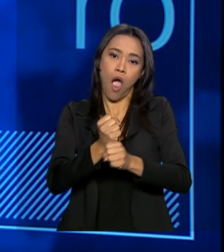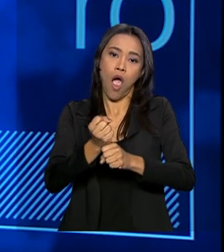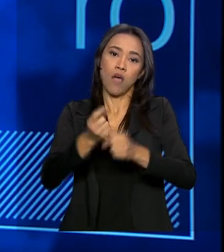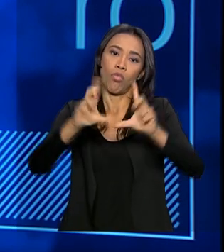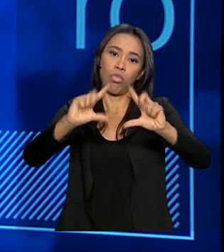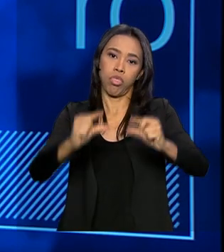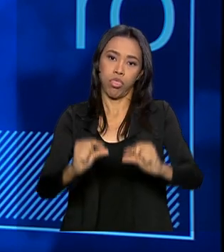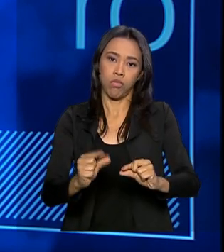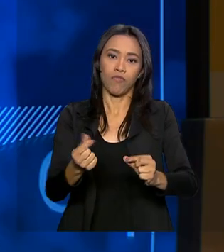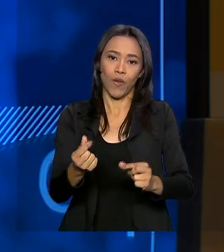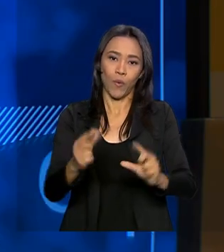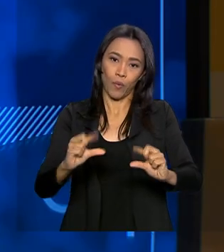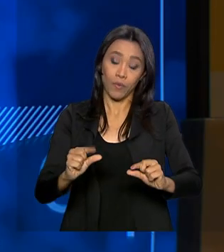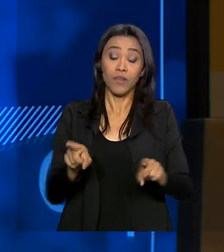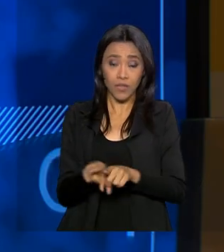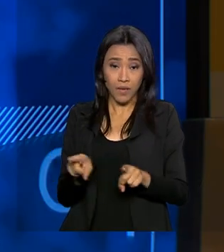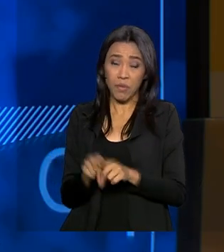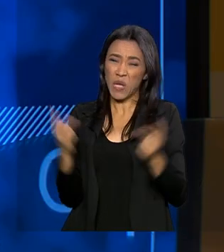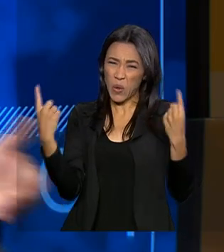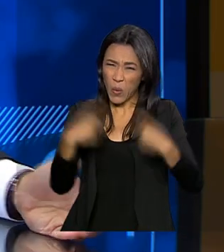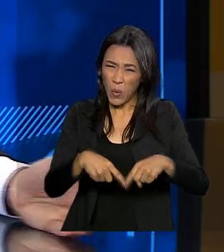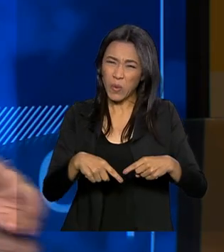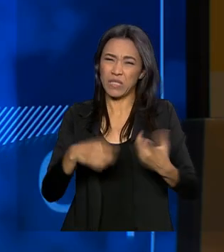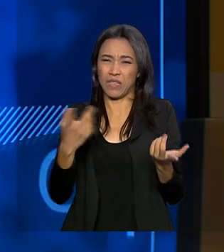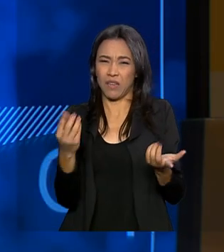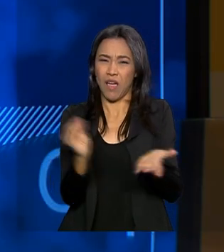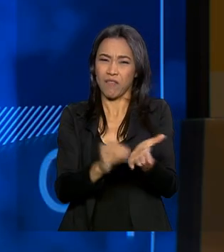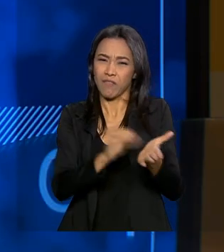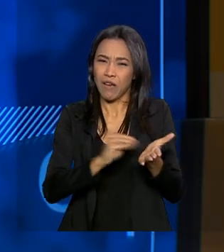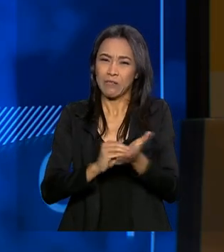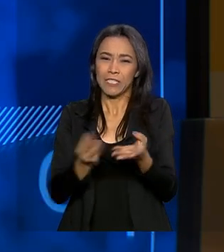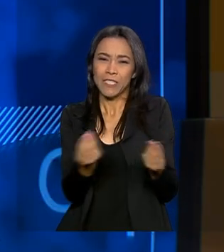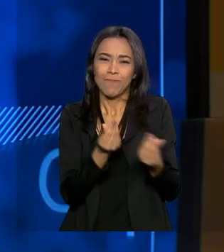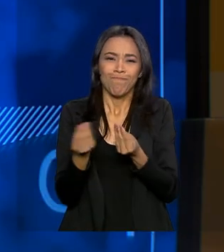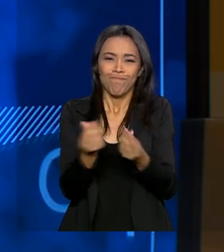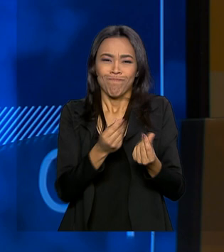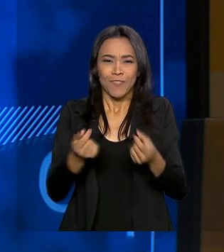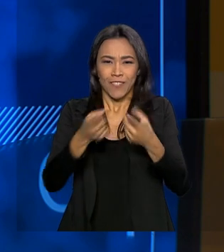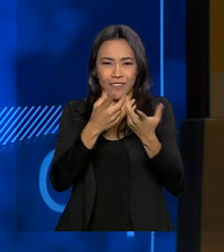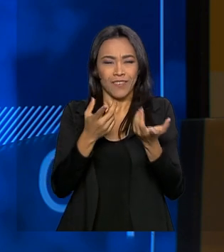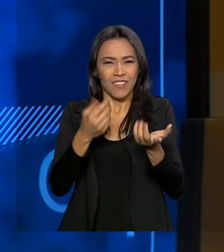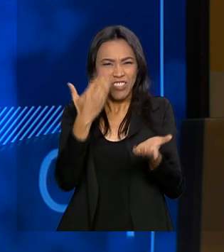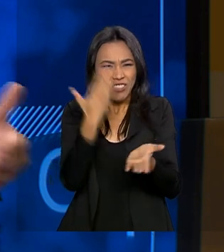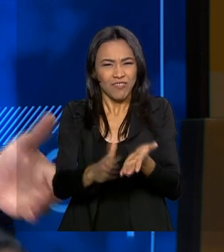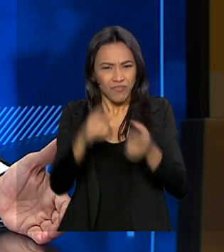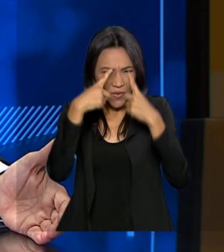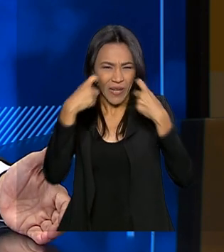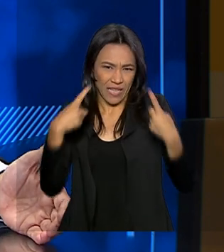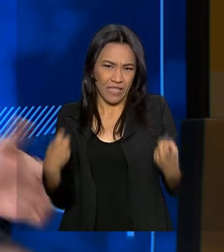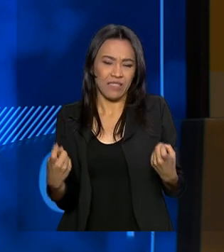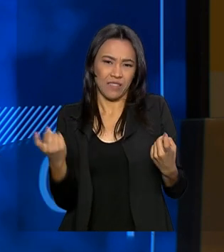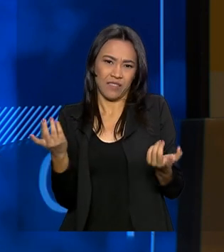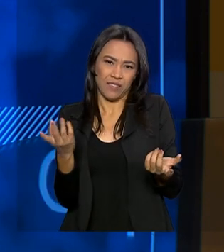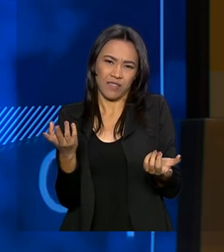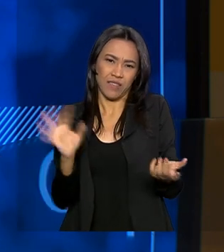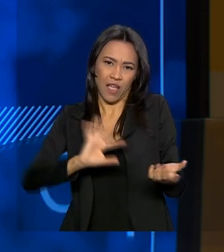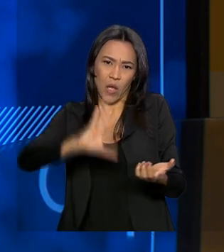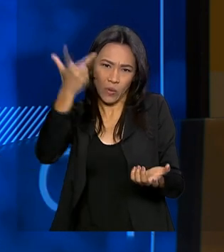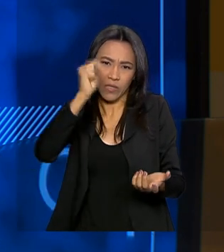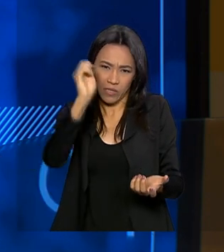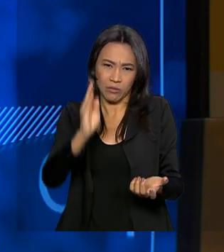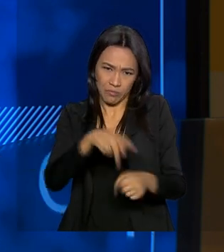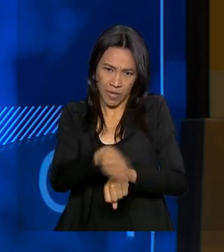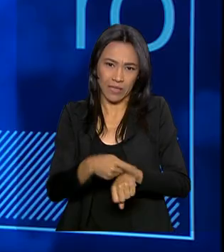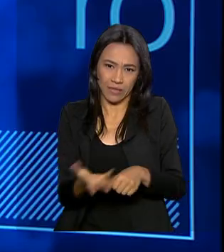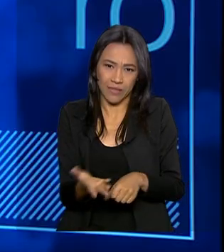depreciem. E também combater a impunidade, diminuir essa sensação de violência e real violência que existe no